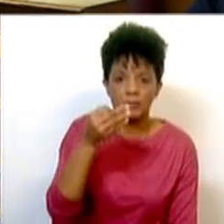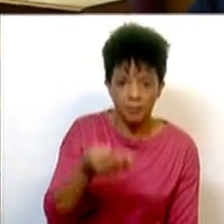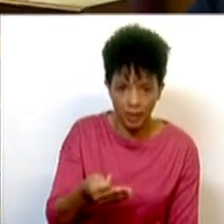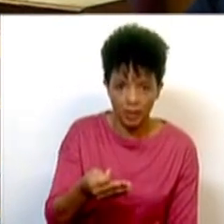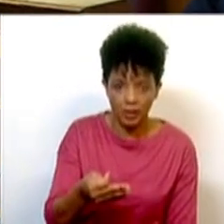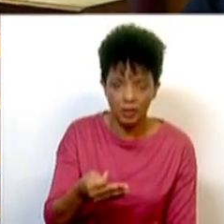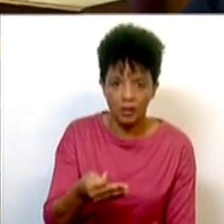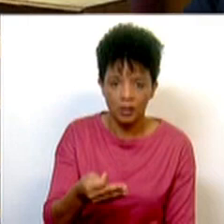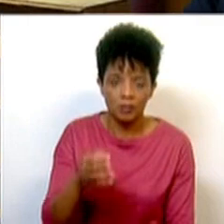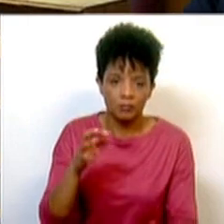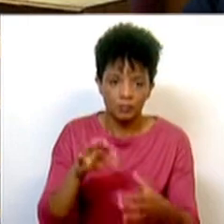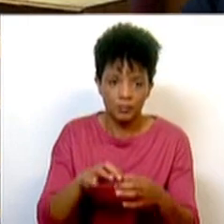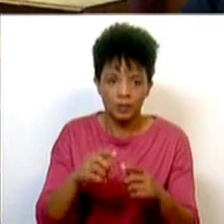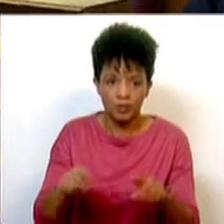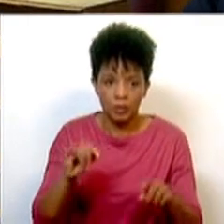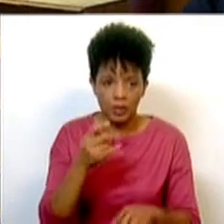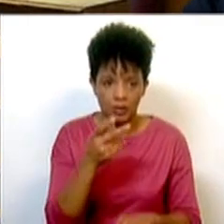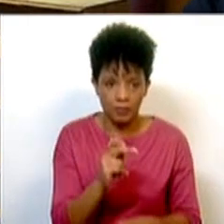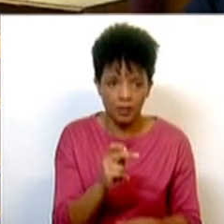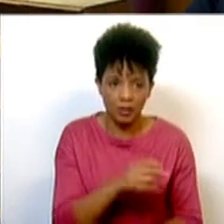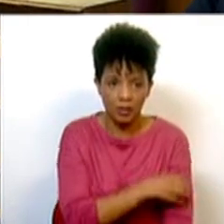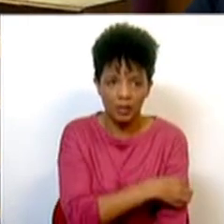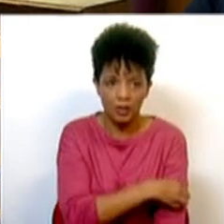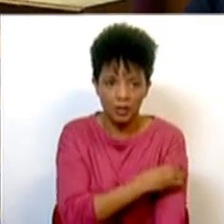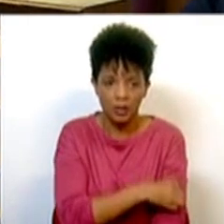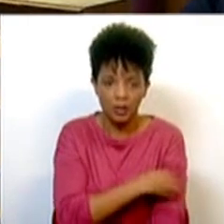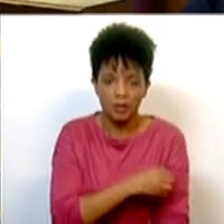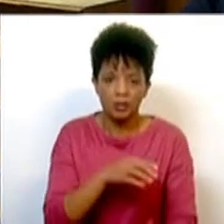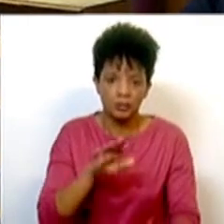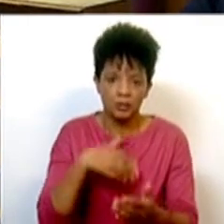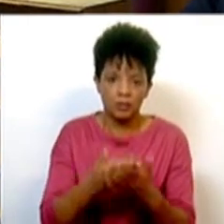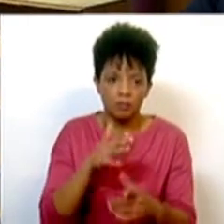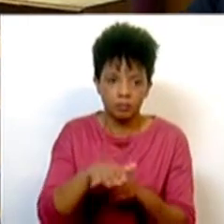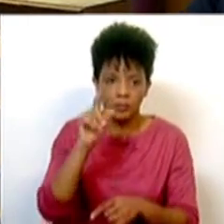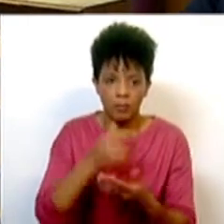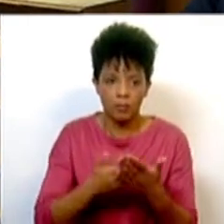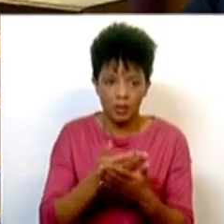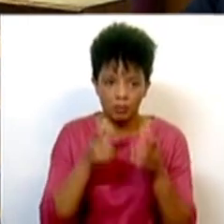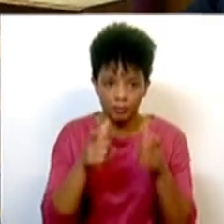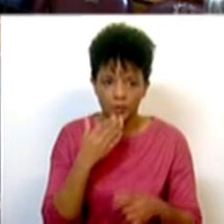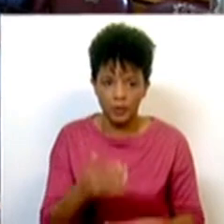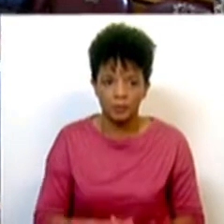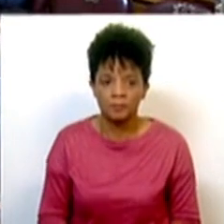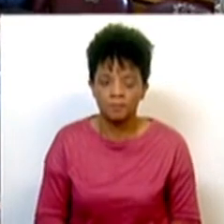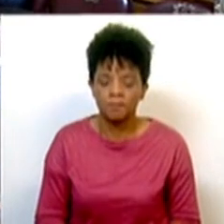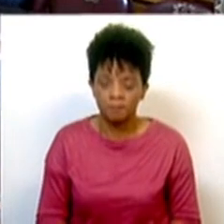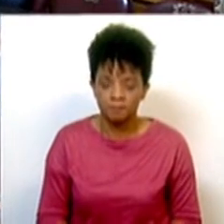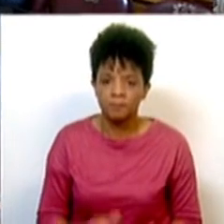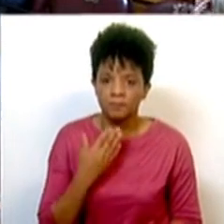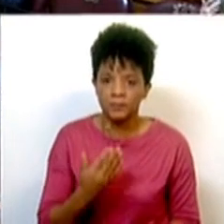em relação ao diferencial do IVA, obrigado, Sr. Presidente, teve um efeito claro, assim como o mercado de logo lado. Muito obrigado. Muito obrigado.